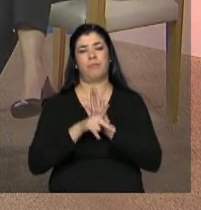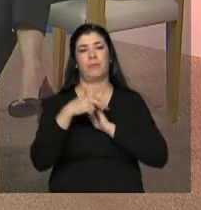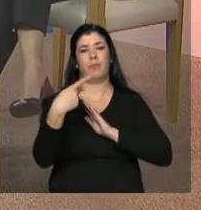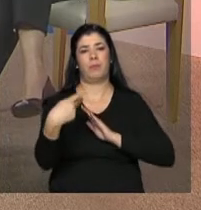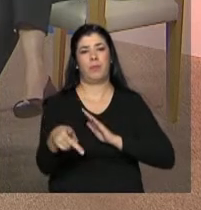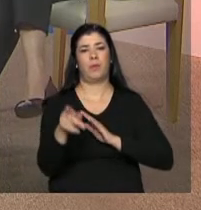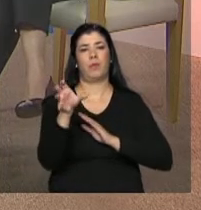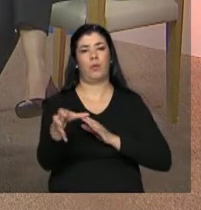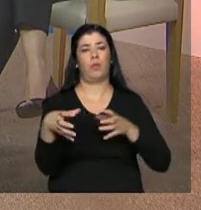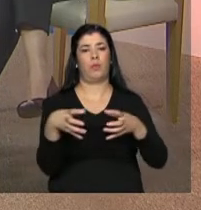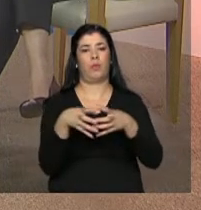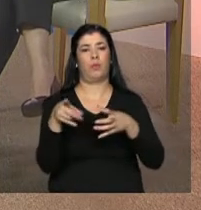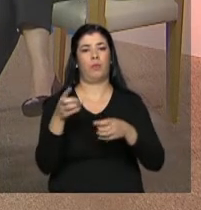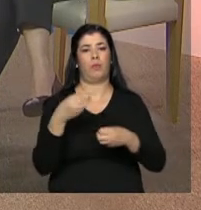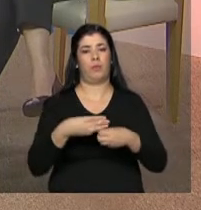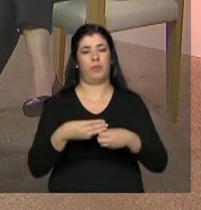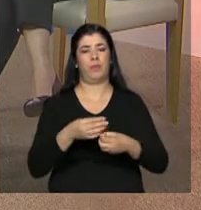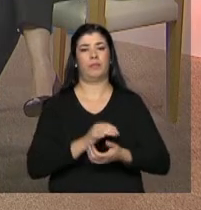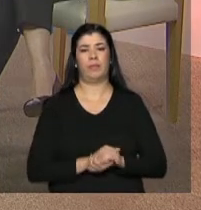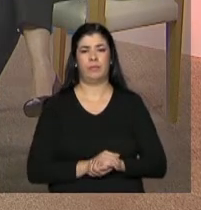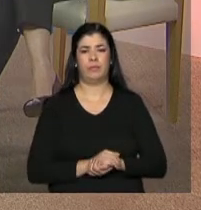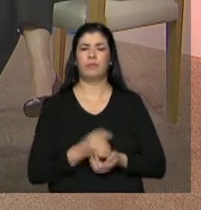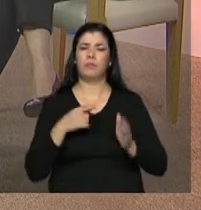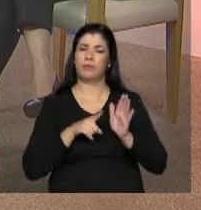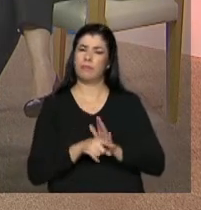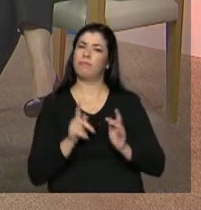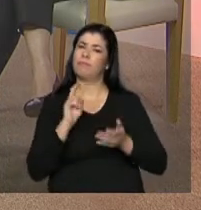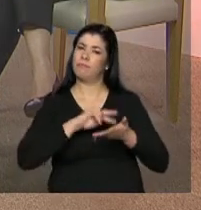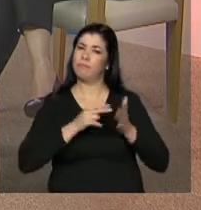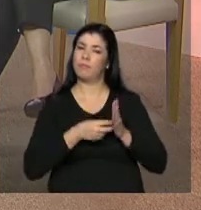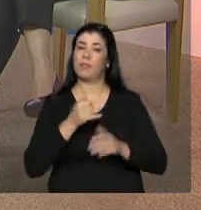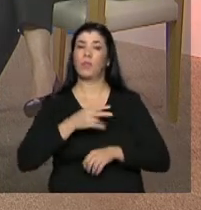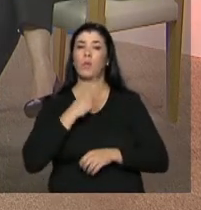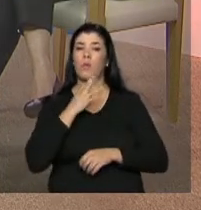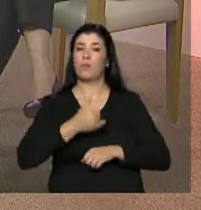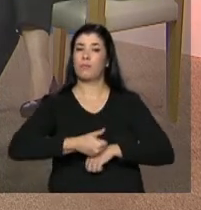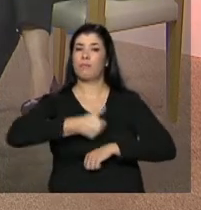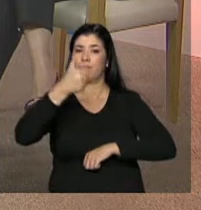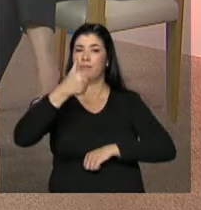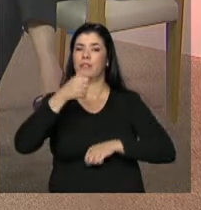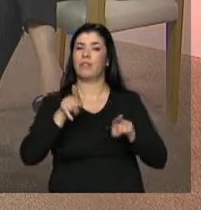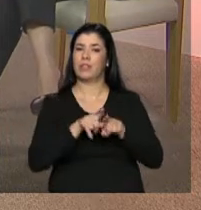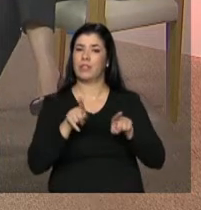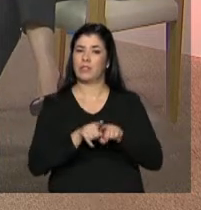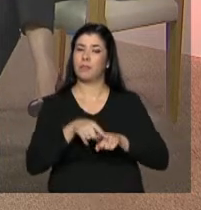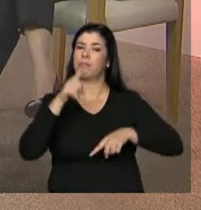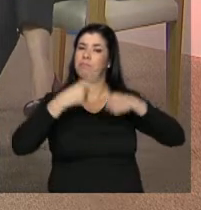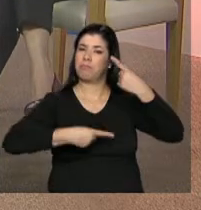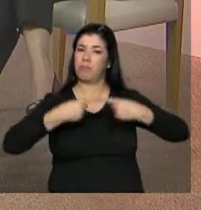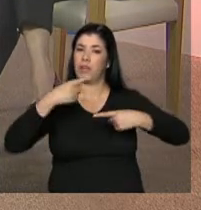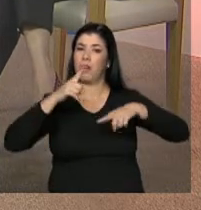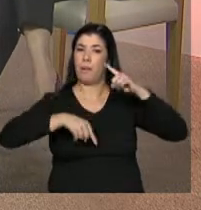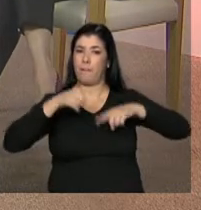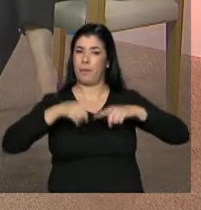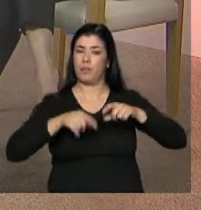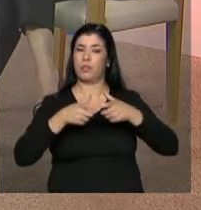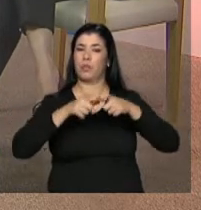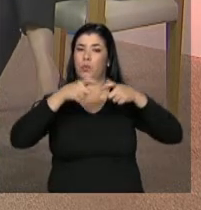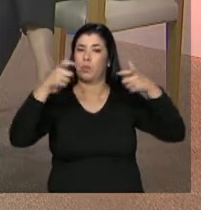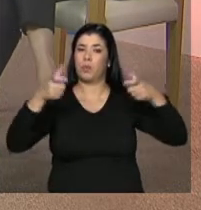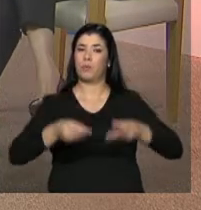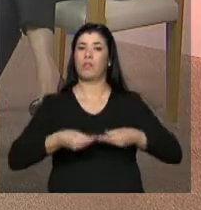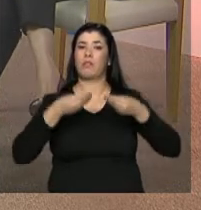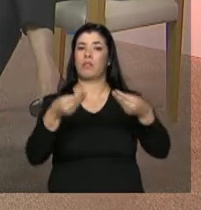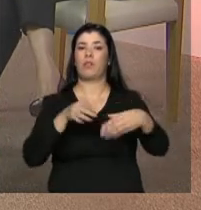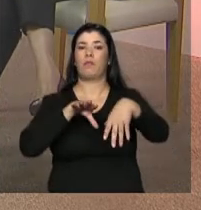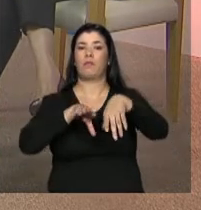àquela população. Ou seja, conhecer bem para poder melhorar a política e até ampliar, né? Conhecer bem, ampliar e qualificar,